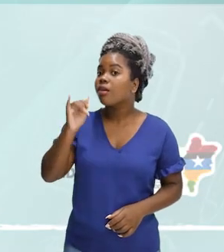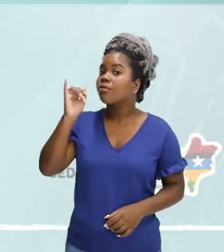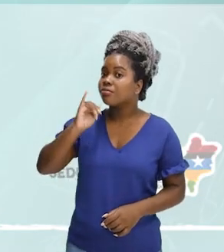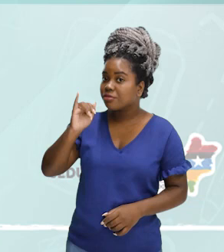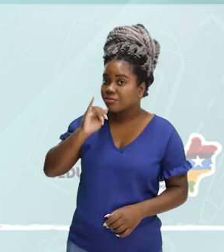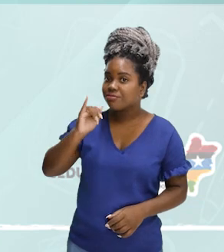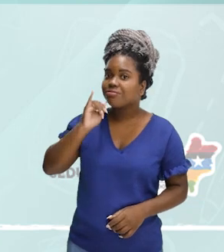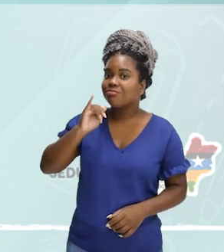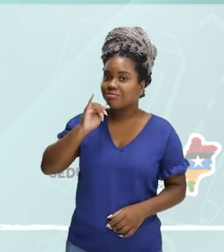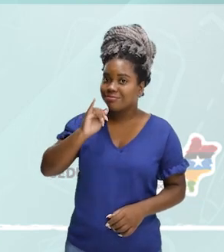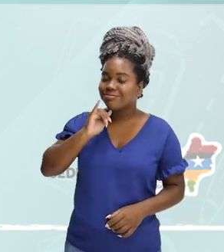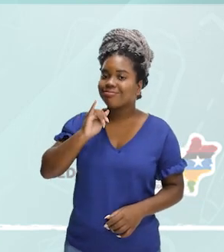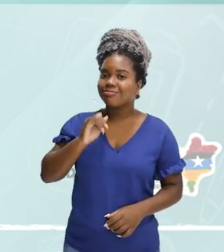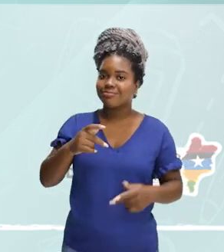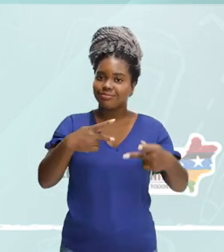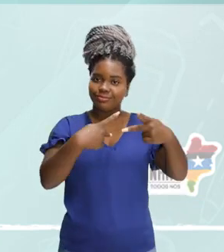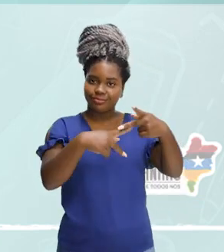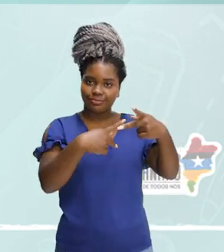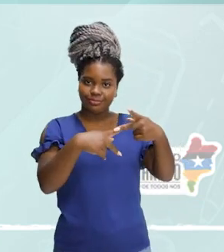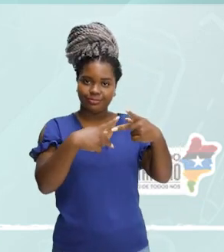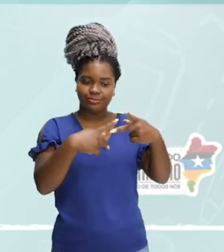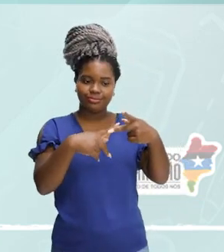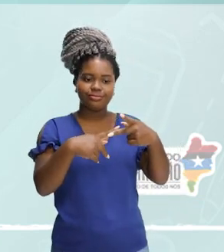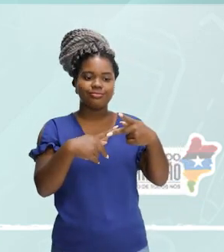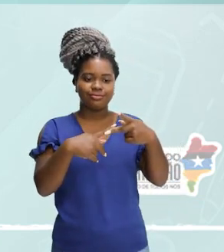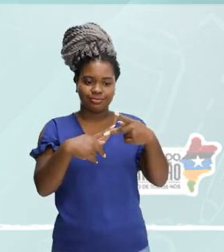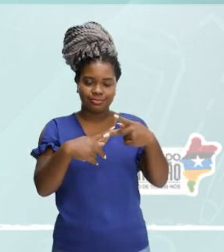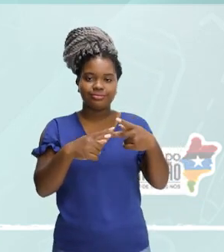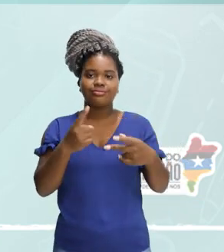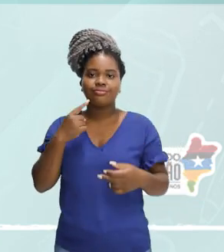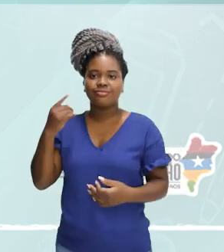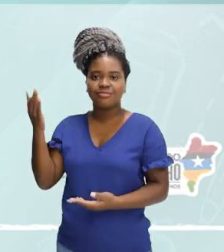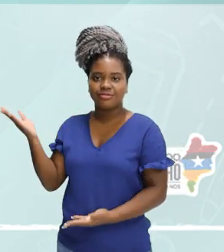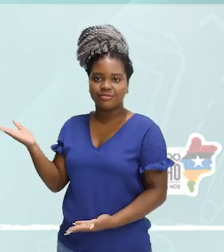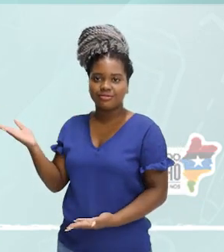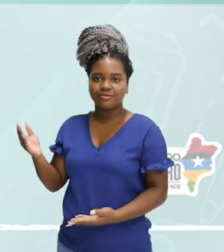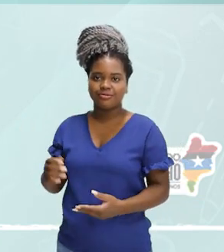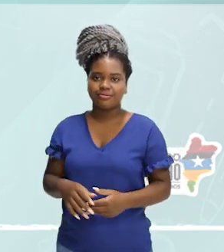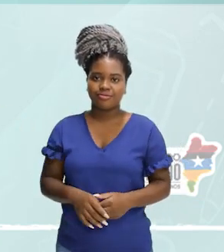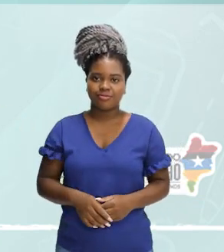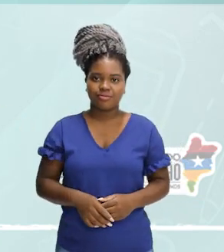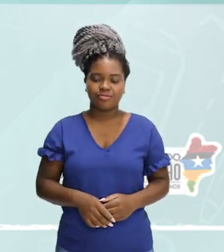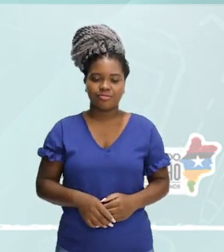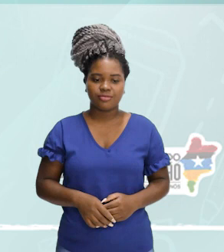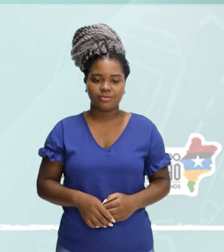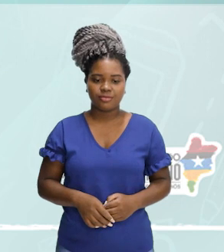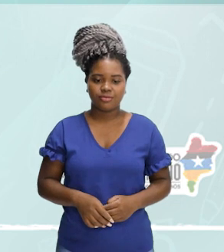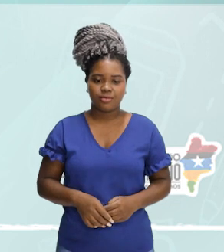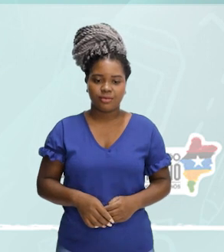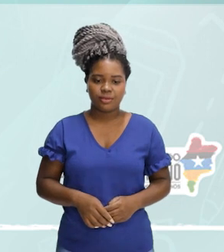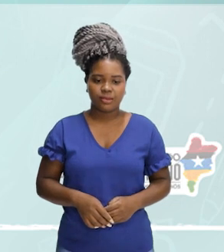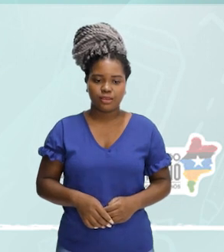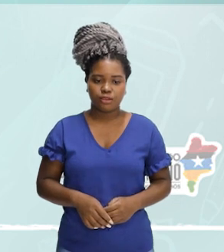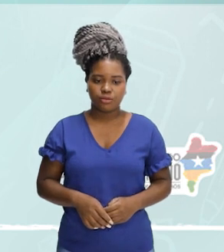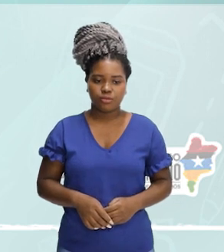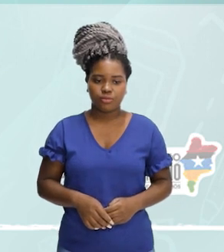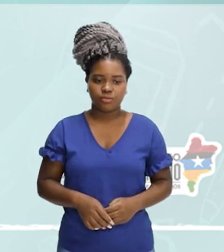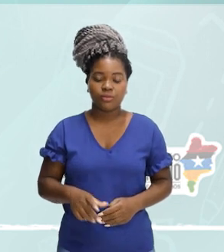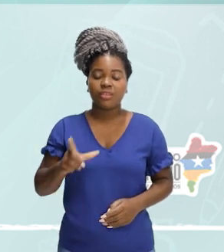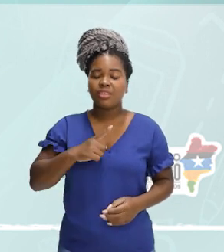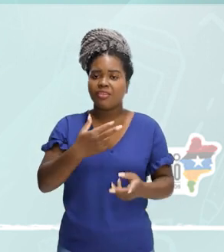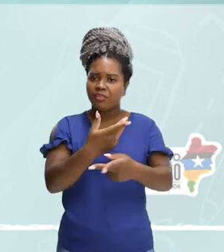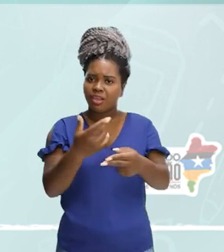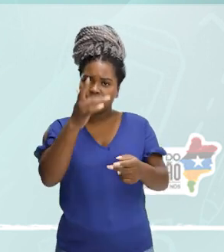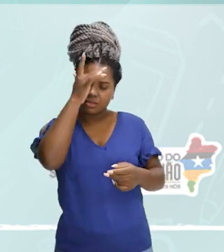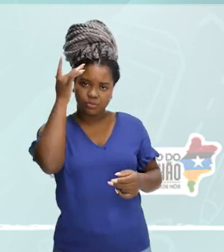Ejemplos, com preposiciones, tá? Então, hay muitas pessoas vivendo nesse bairro. Tem